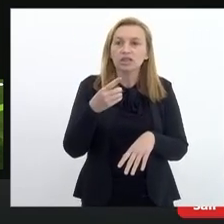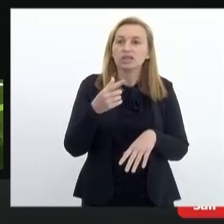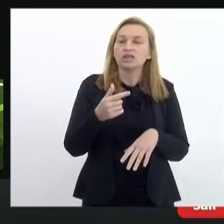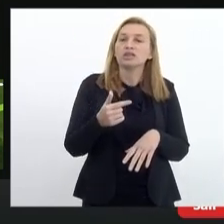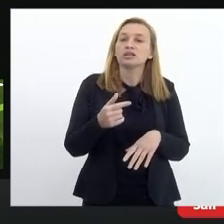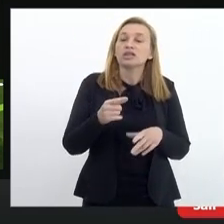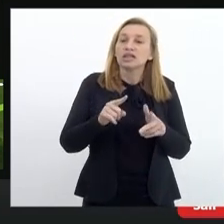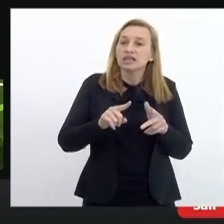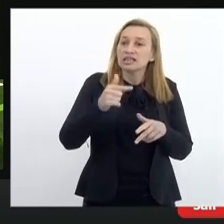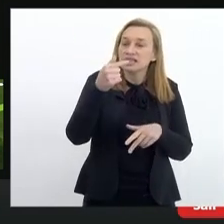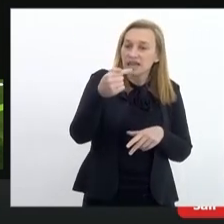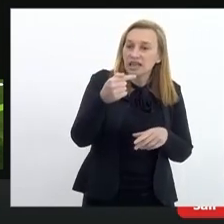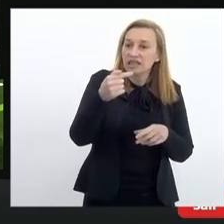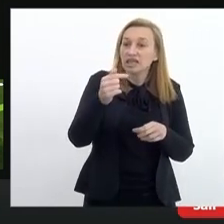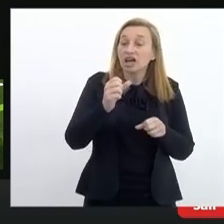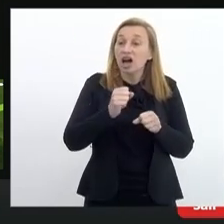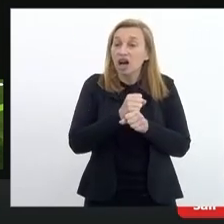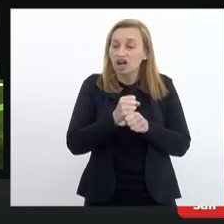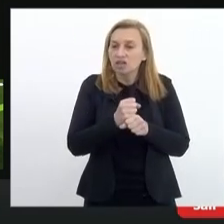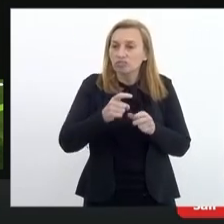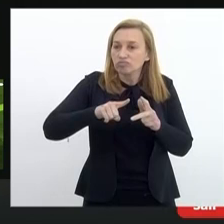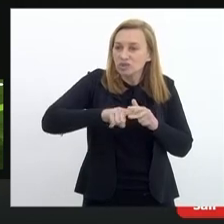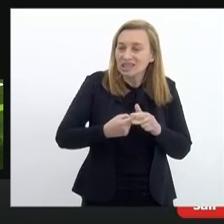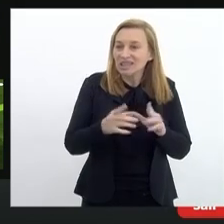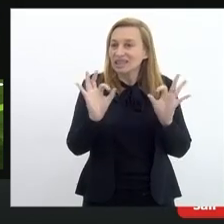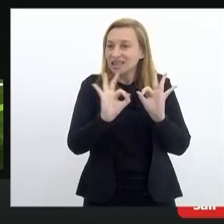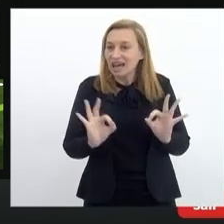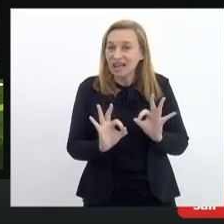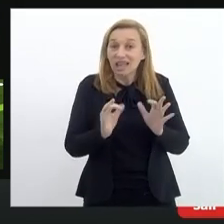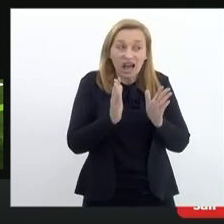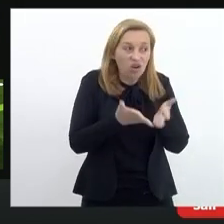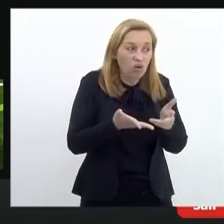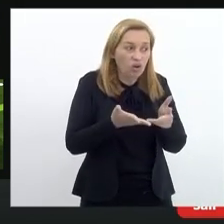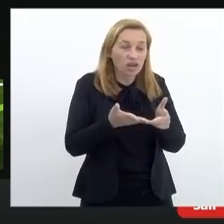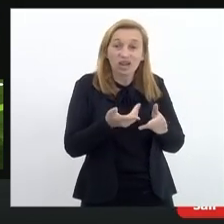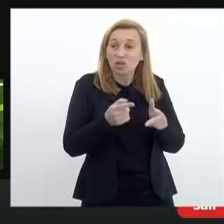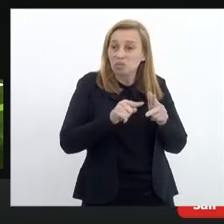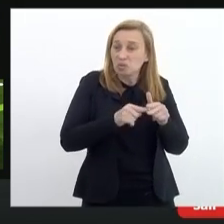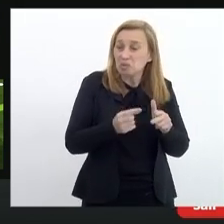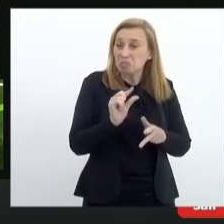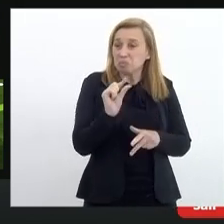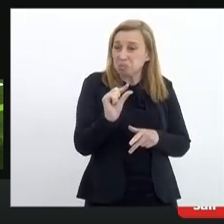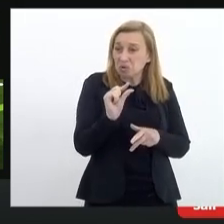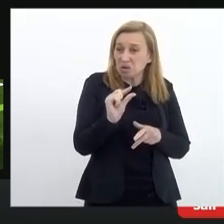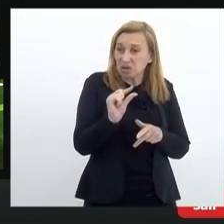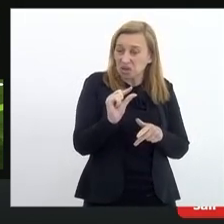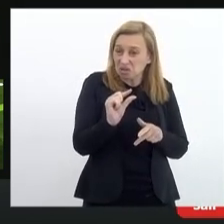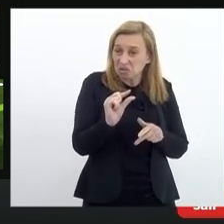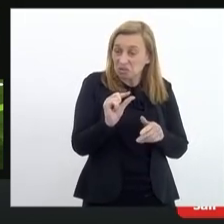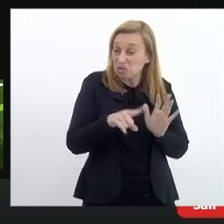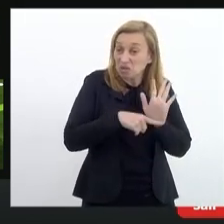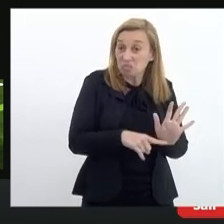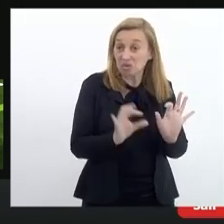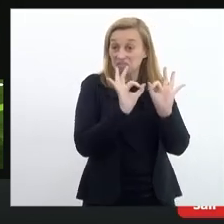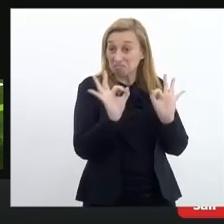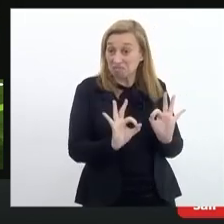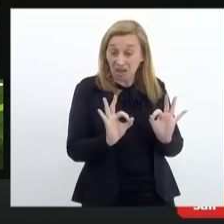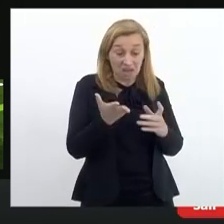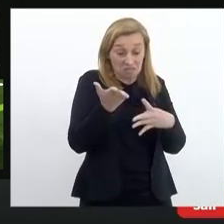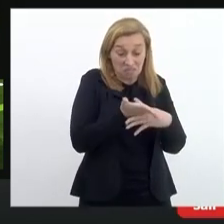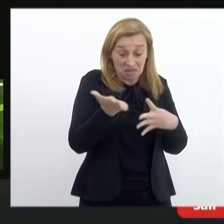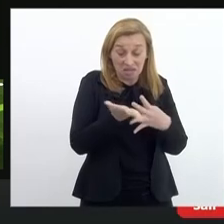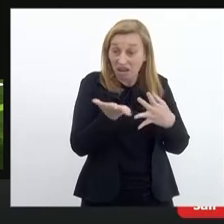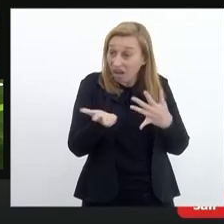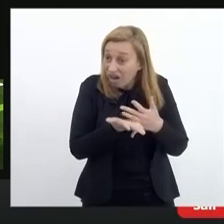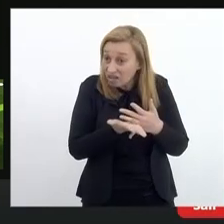reajuste agora vi um reajuste que não cobra nem inflação do último ano ainda parcelado e e